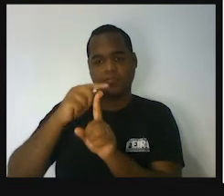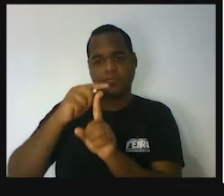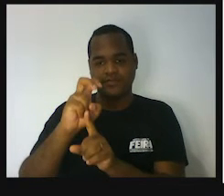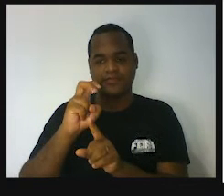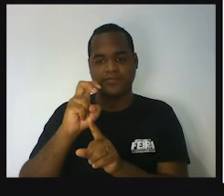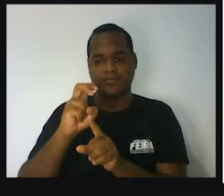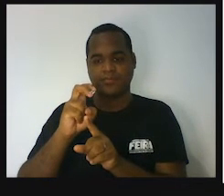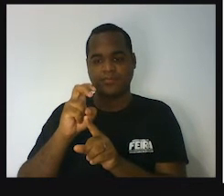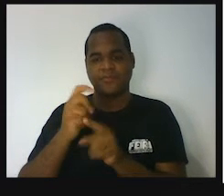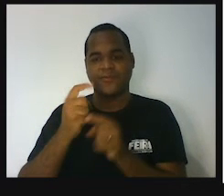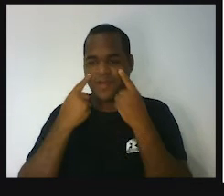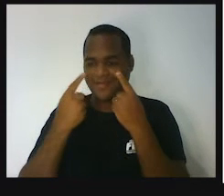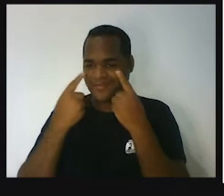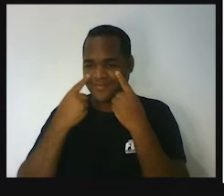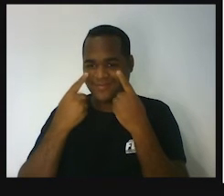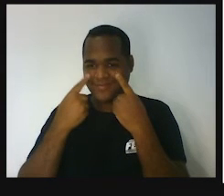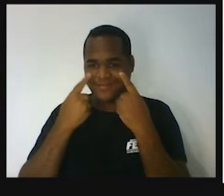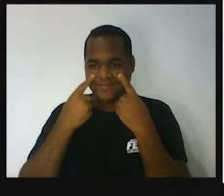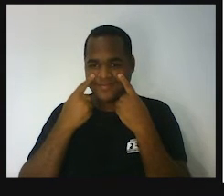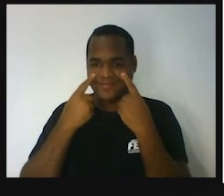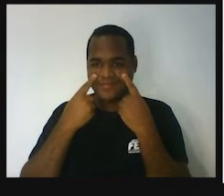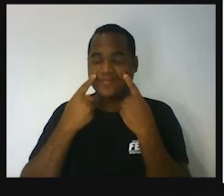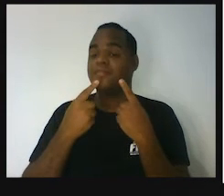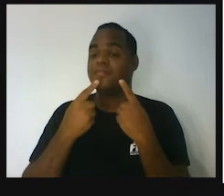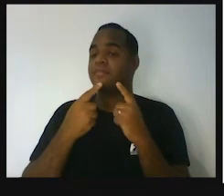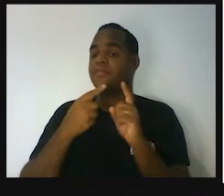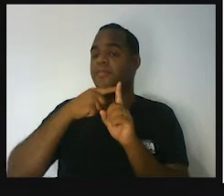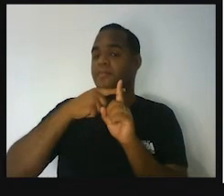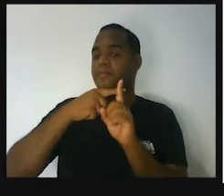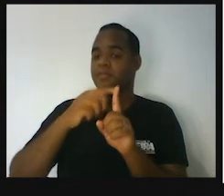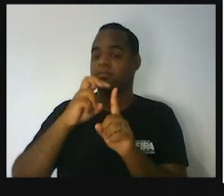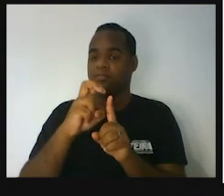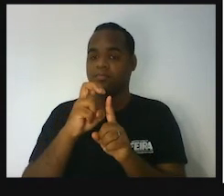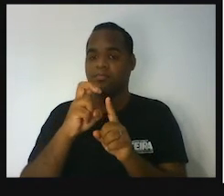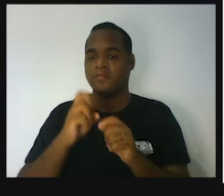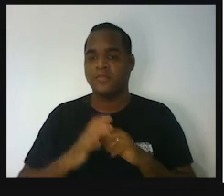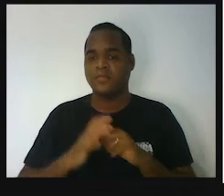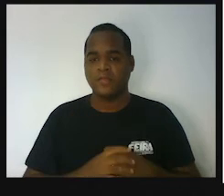Olha só. Mais cinco.